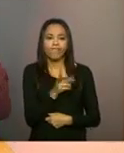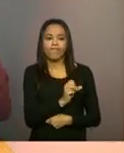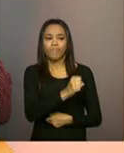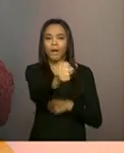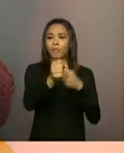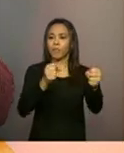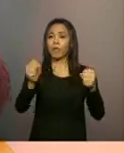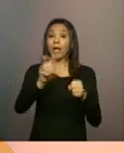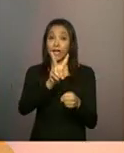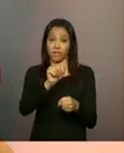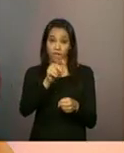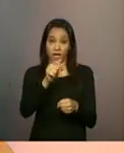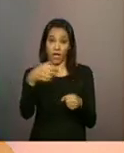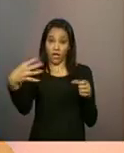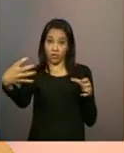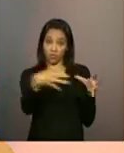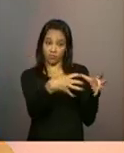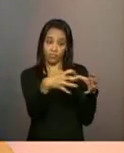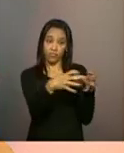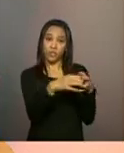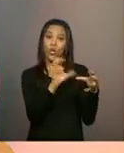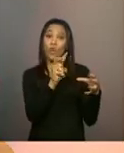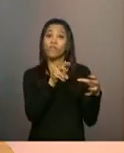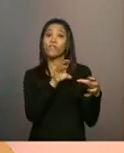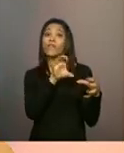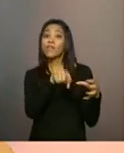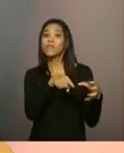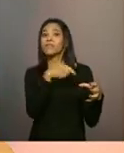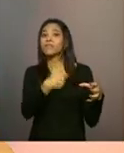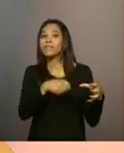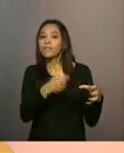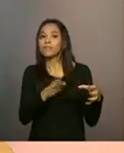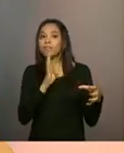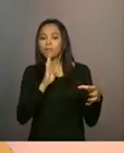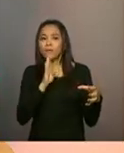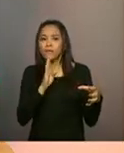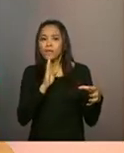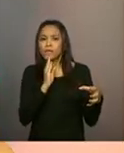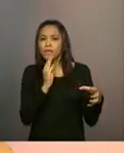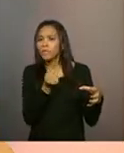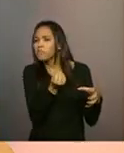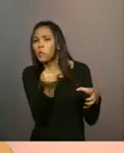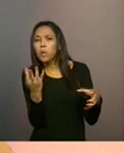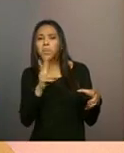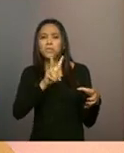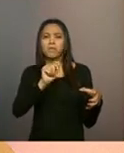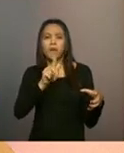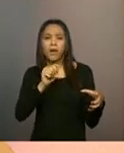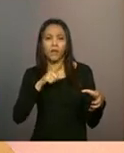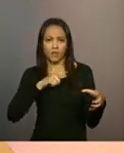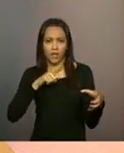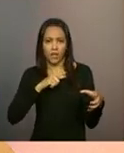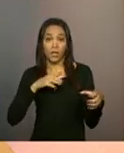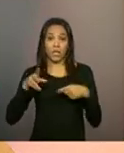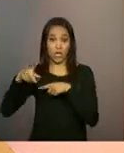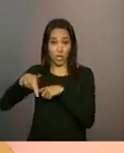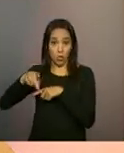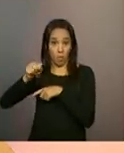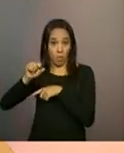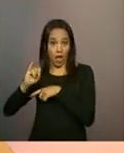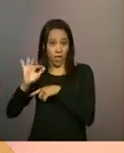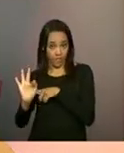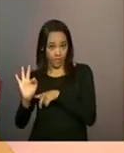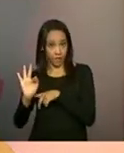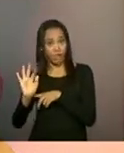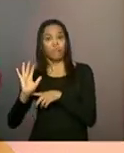serviço de convivência. Então, ele precisa ter uma relação muito próxima para conhecer as vagas que ainda estão disponíveis. E à medida que o PAIF vai fazendo o atendimento, ele pode